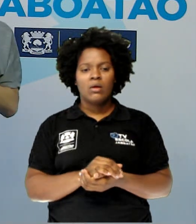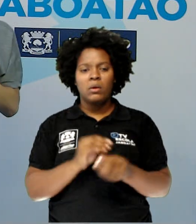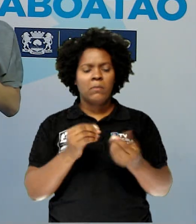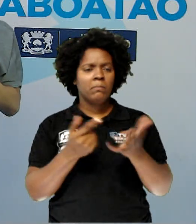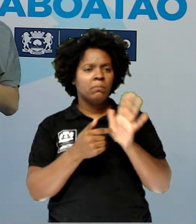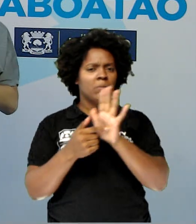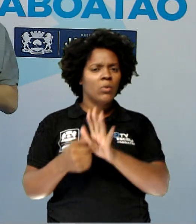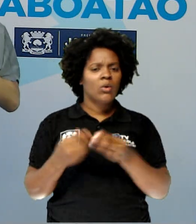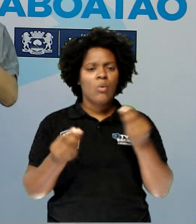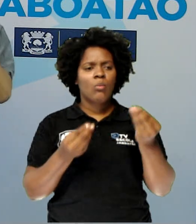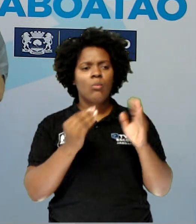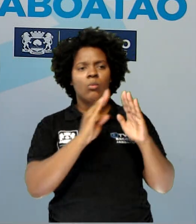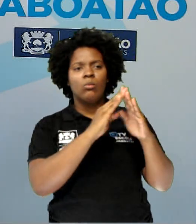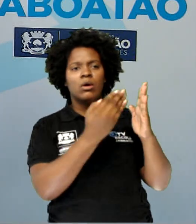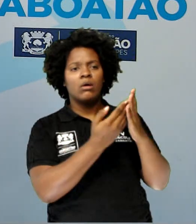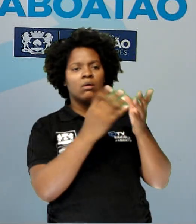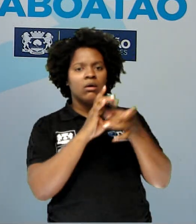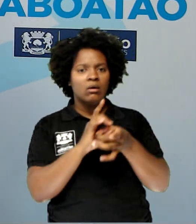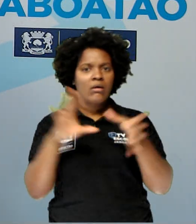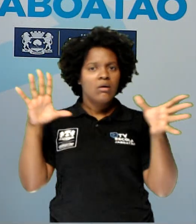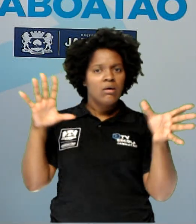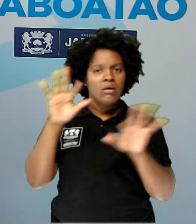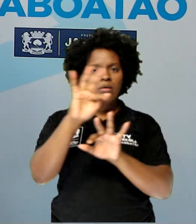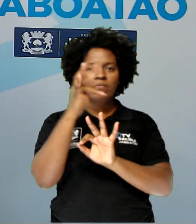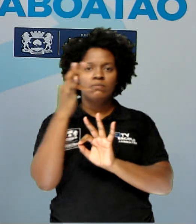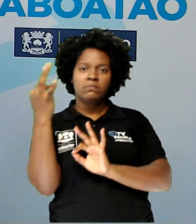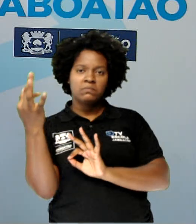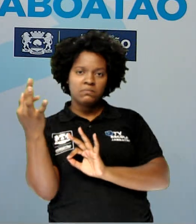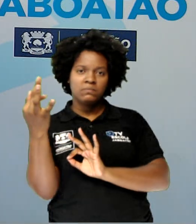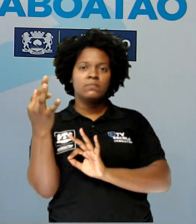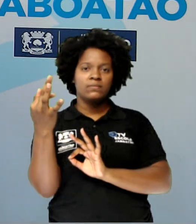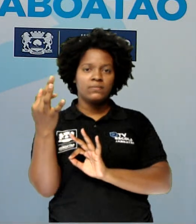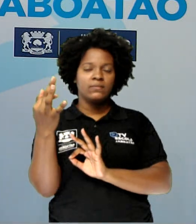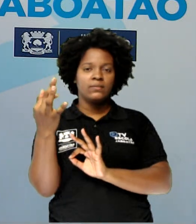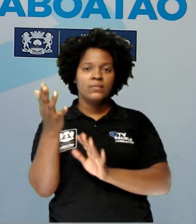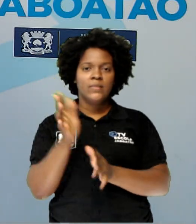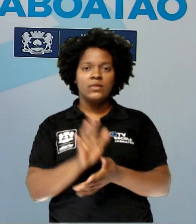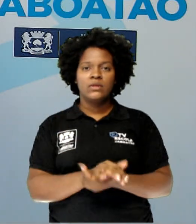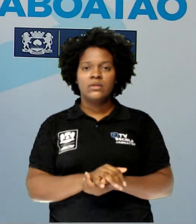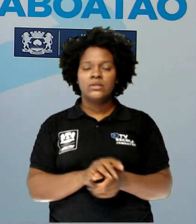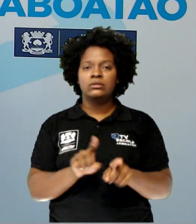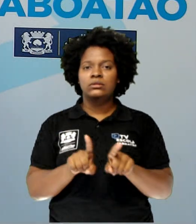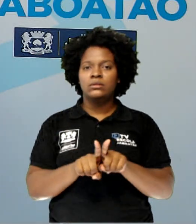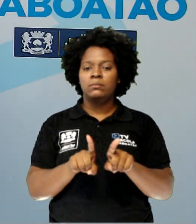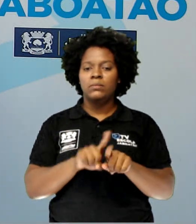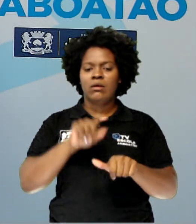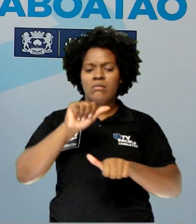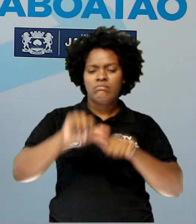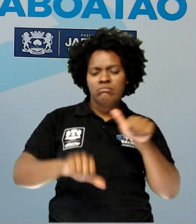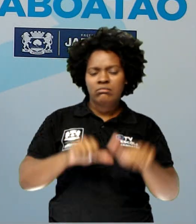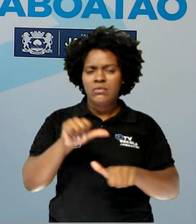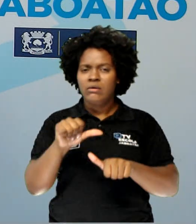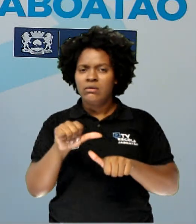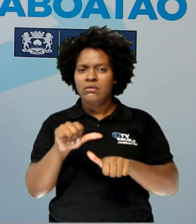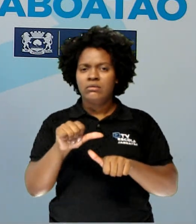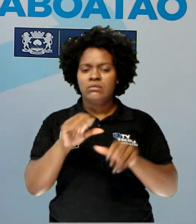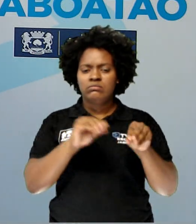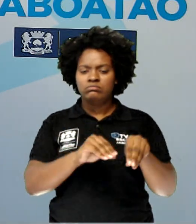dela, que era a escola laica, que era a escola francesa. Vamos ter a mudança de planos,